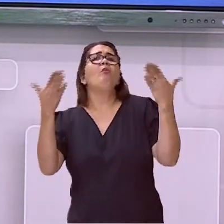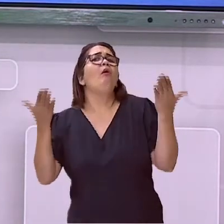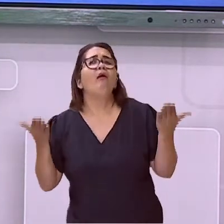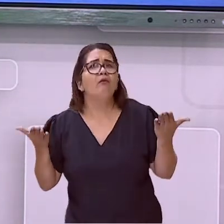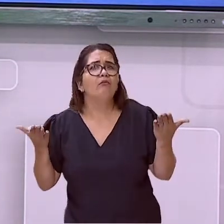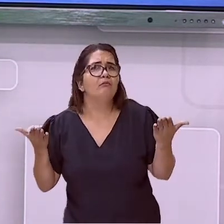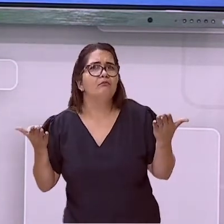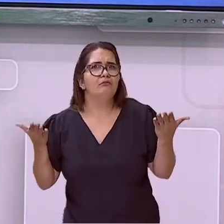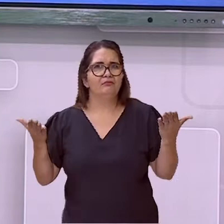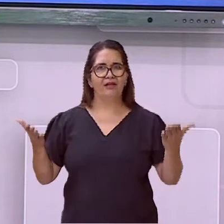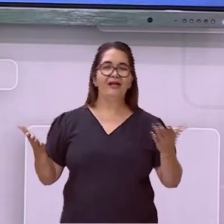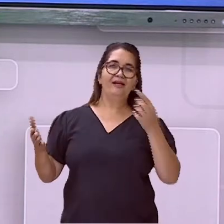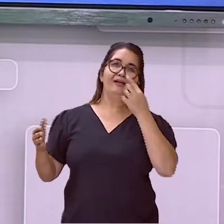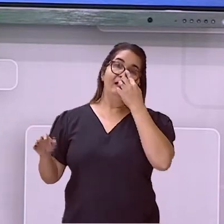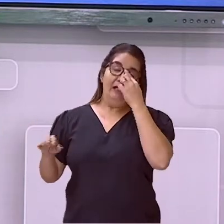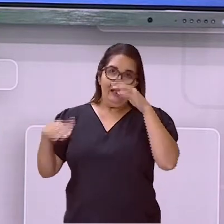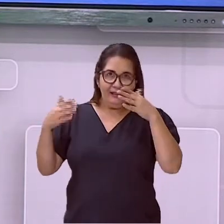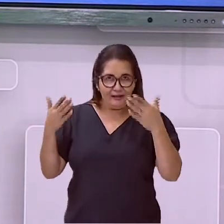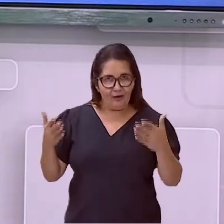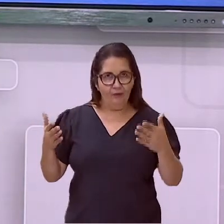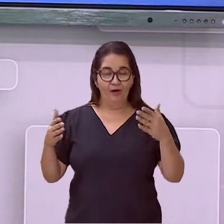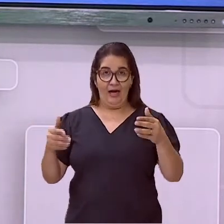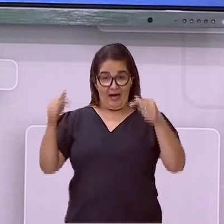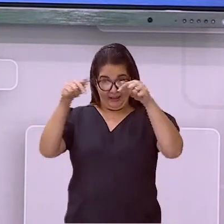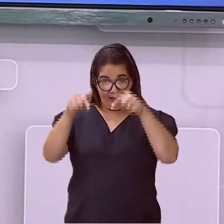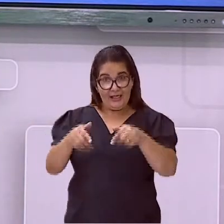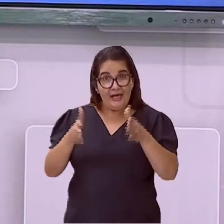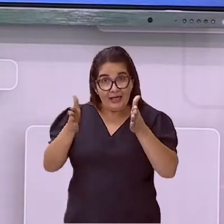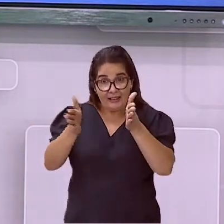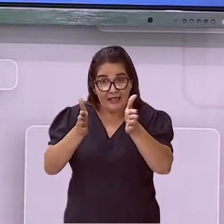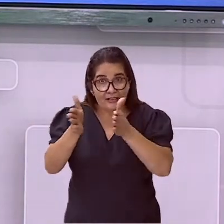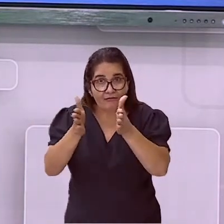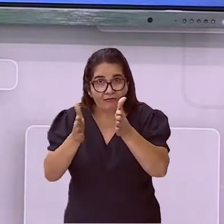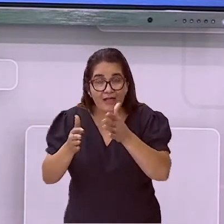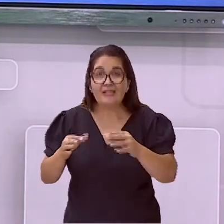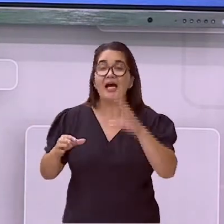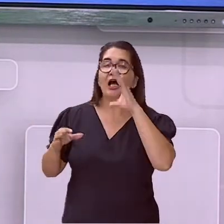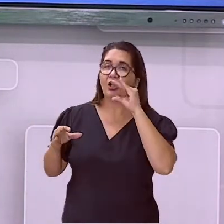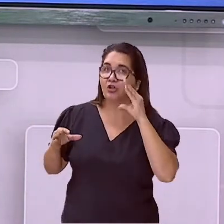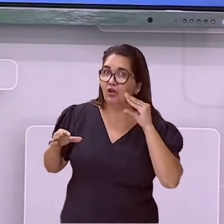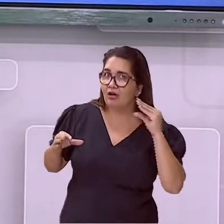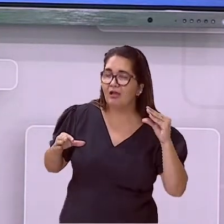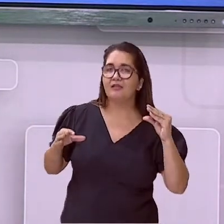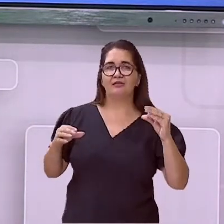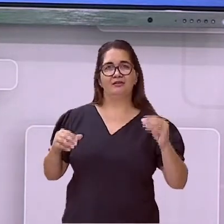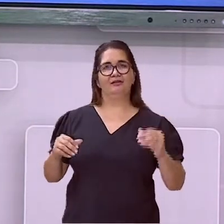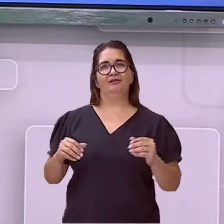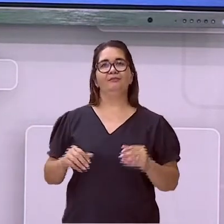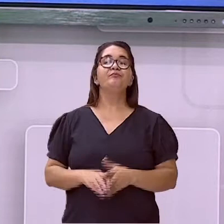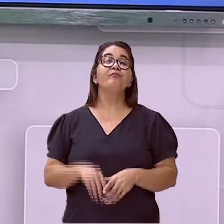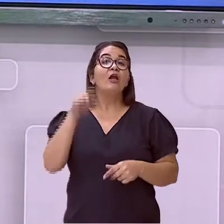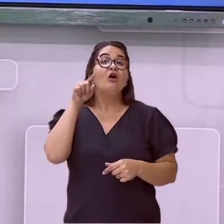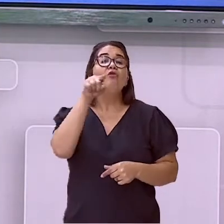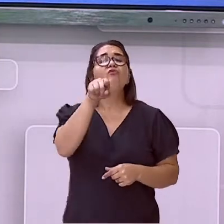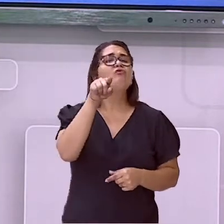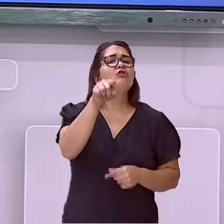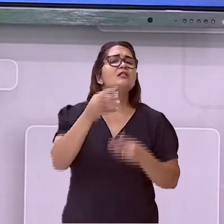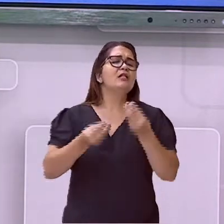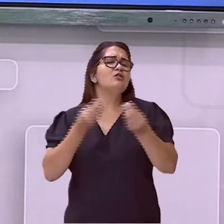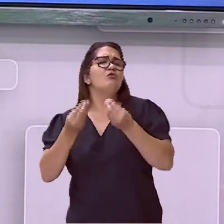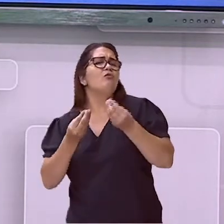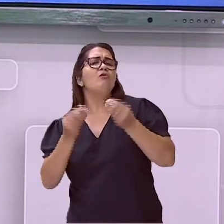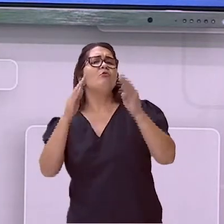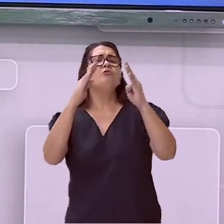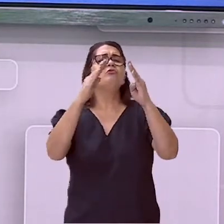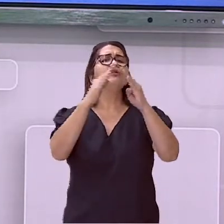Meu pai me pede para fazer coisas que são minhas tarefas. E aí? Como vocês têm agido dentro de